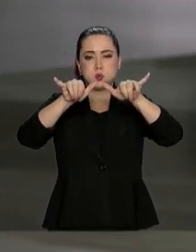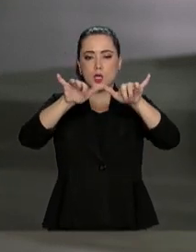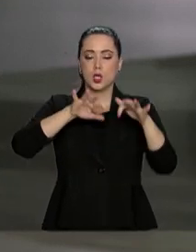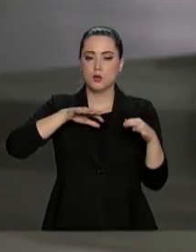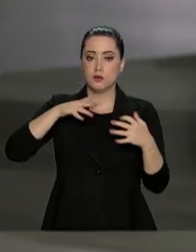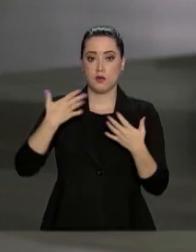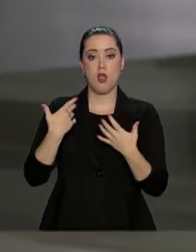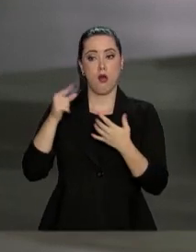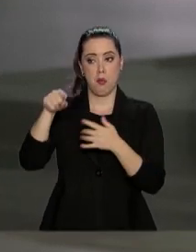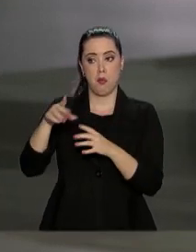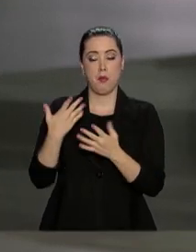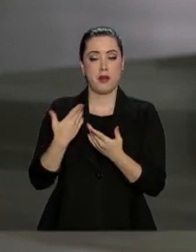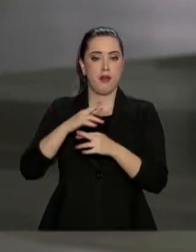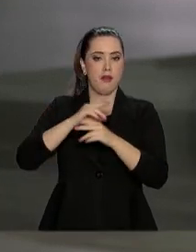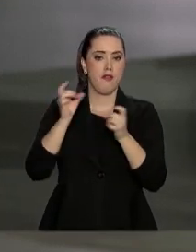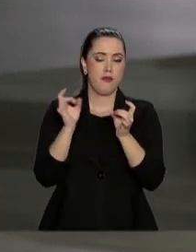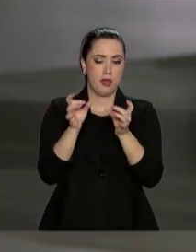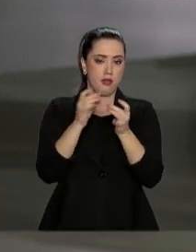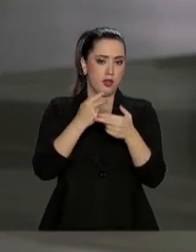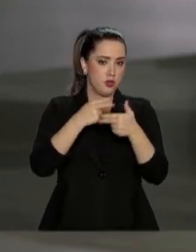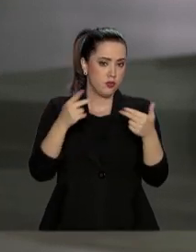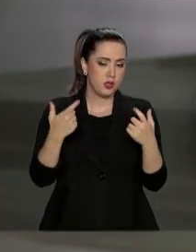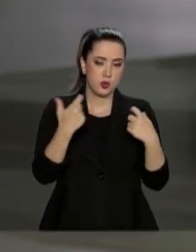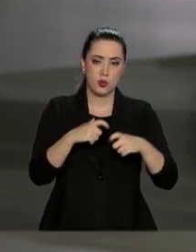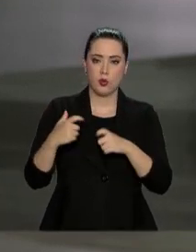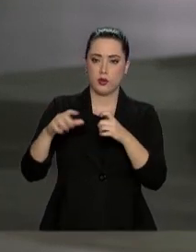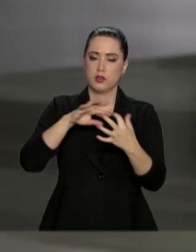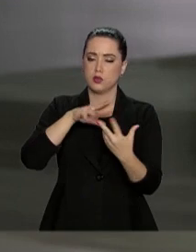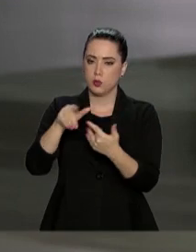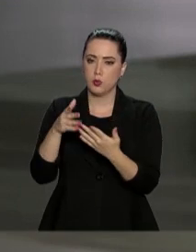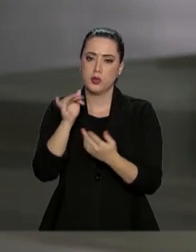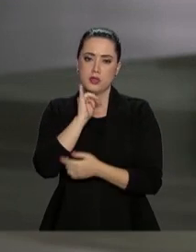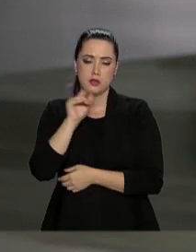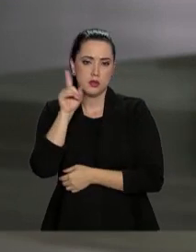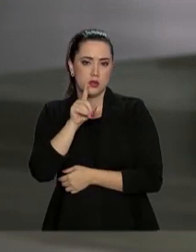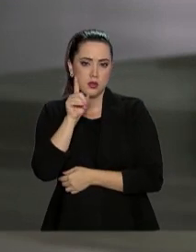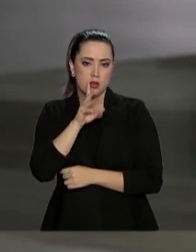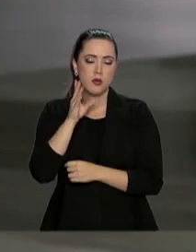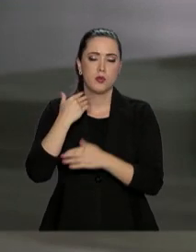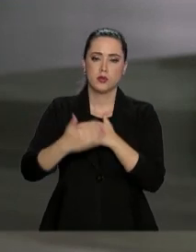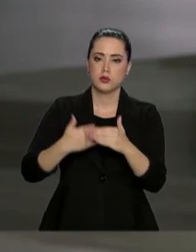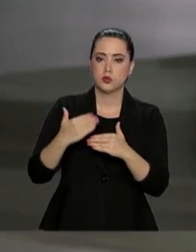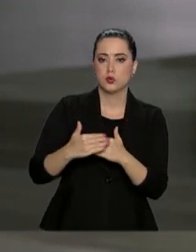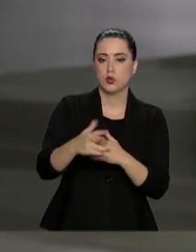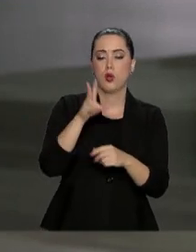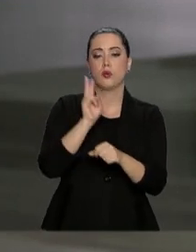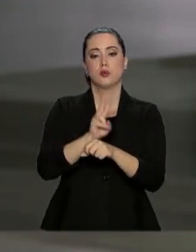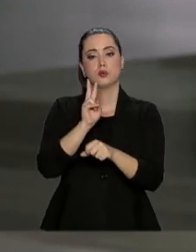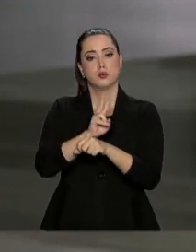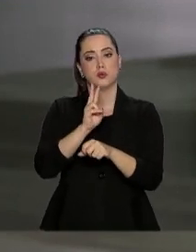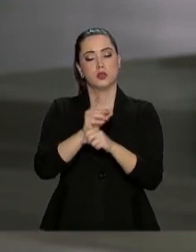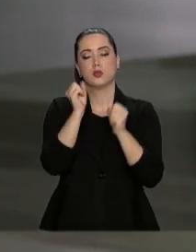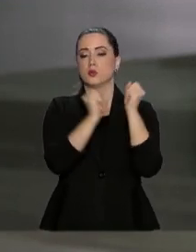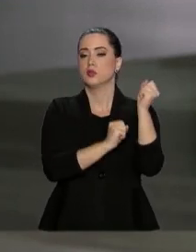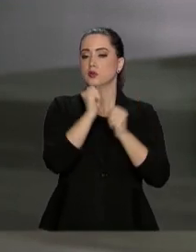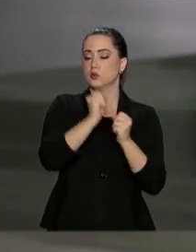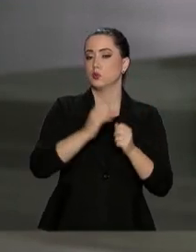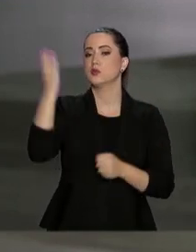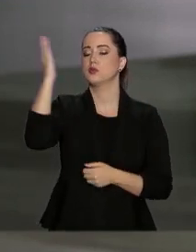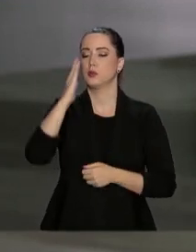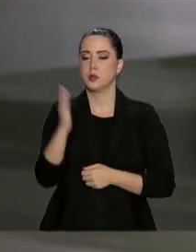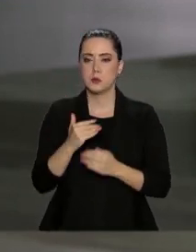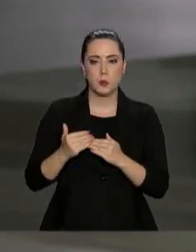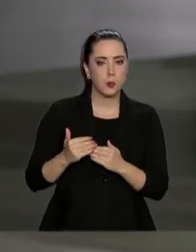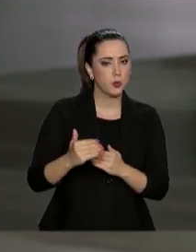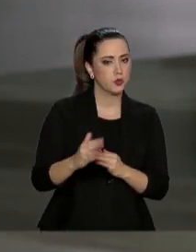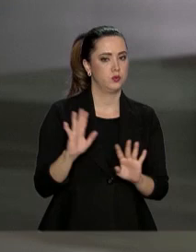como nos Estados Unidos, e também manter a capacidade da indústria e defesa do Brasil. O documento da Embraer afirma